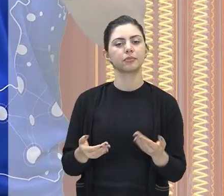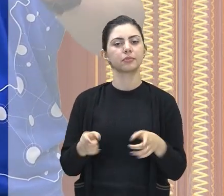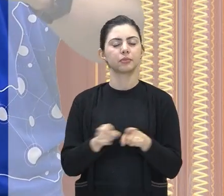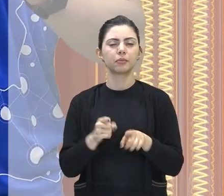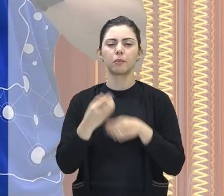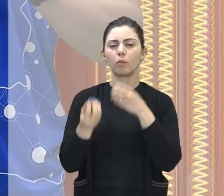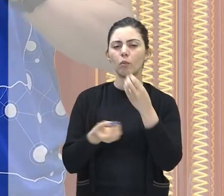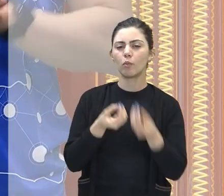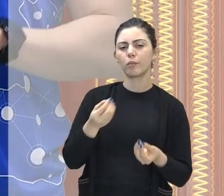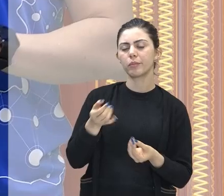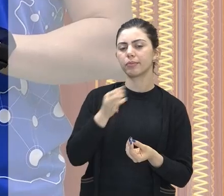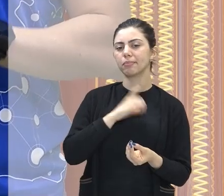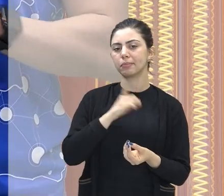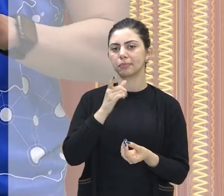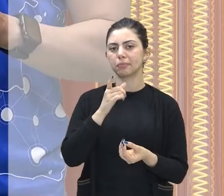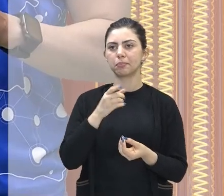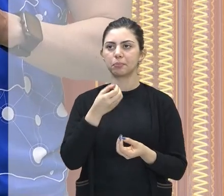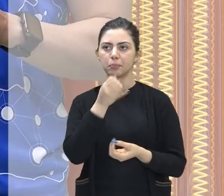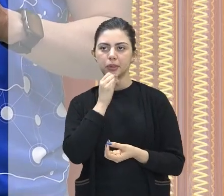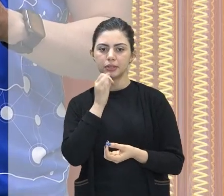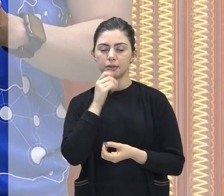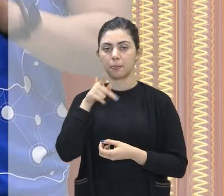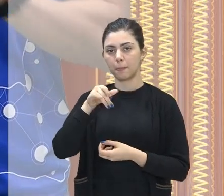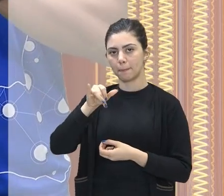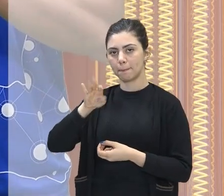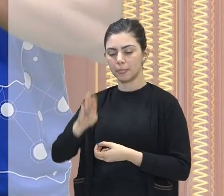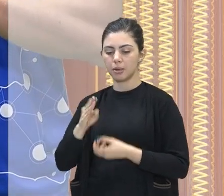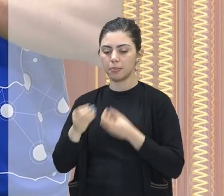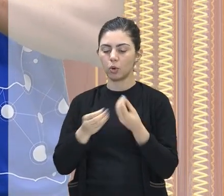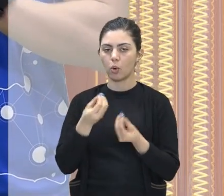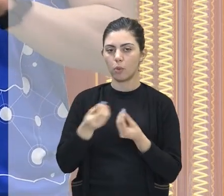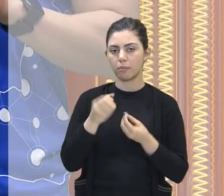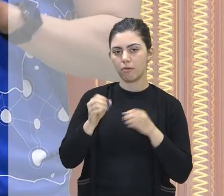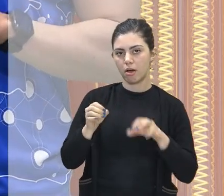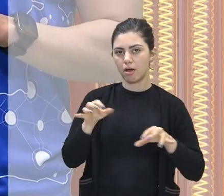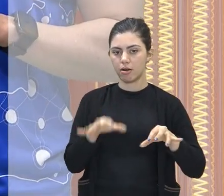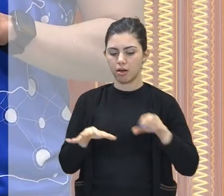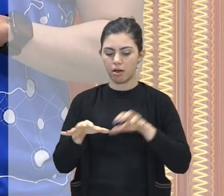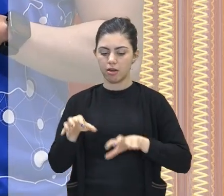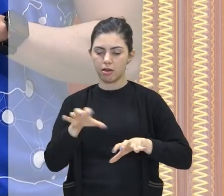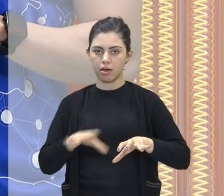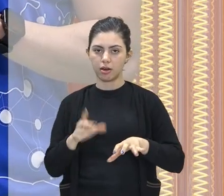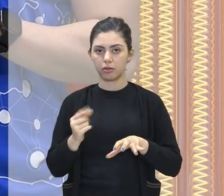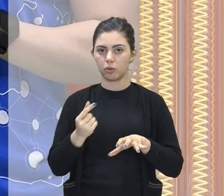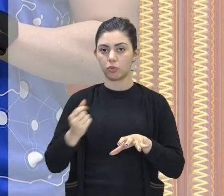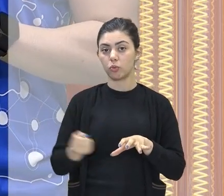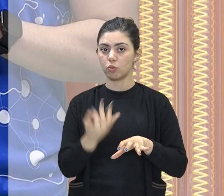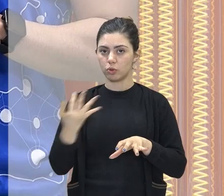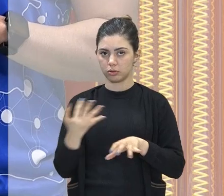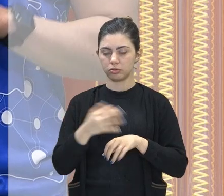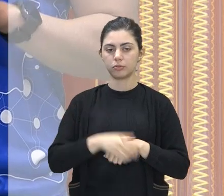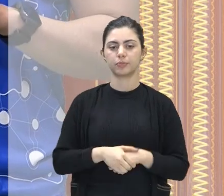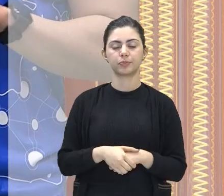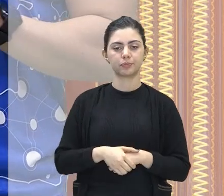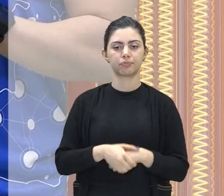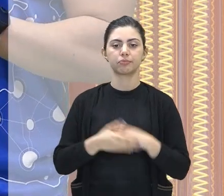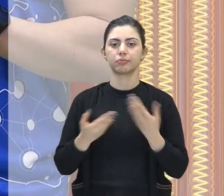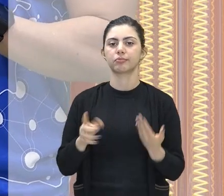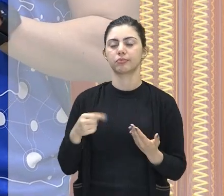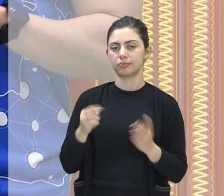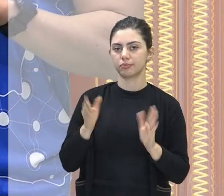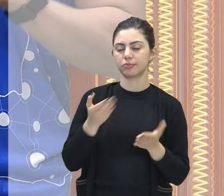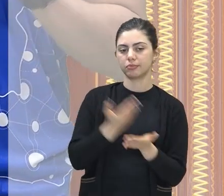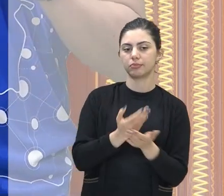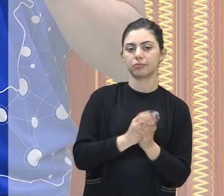dividida ali a participação do PIB e também quanto emprega cada setor da atividade econômica. A gente viu que o setor